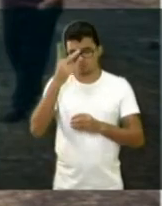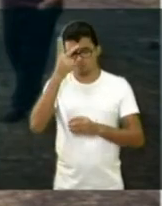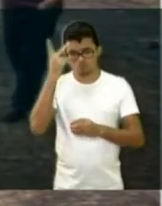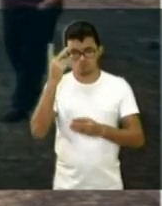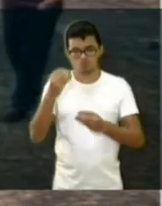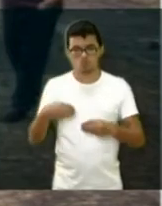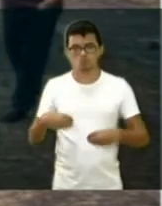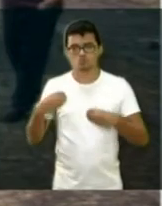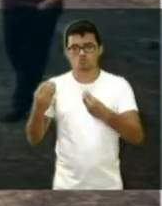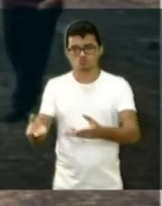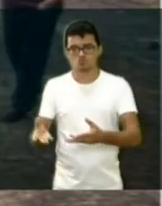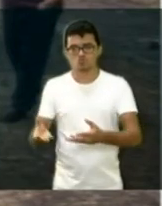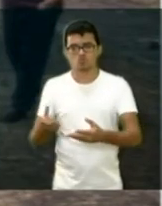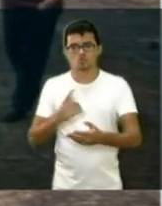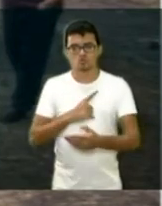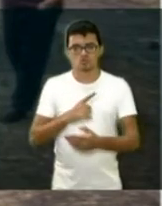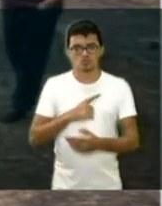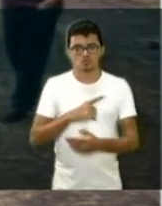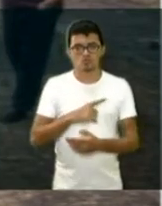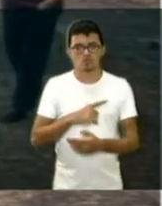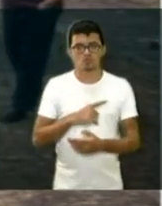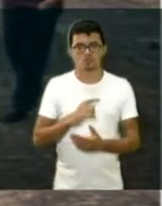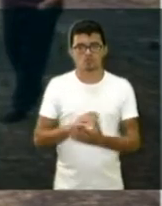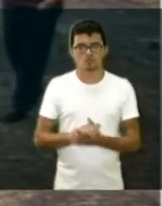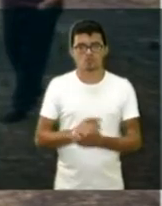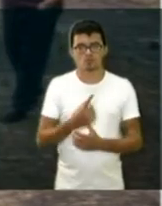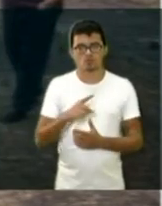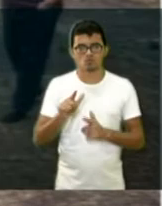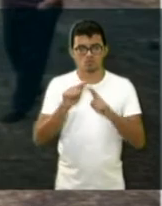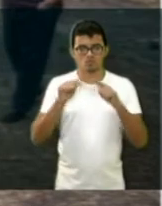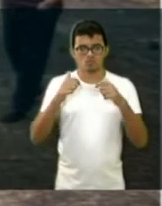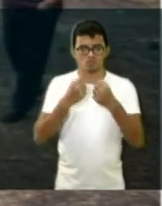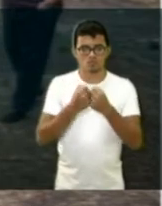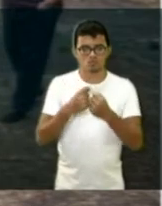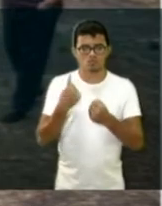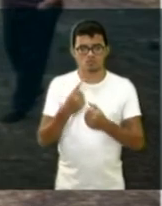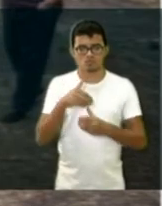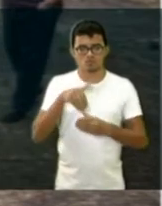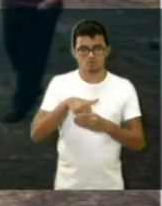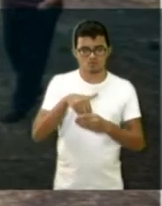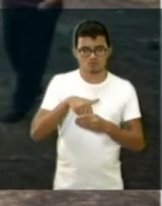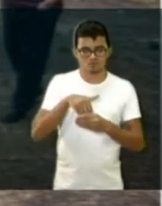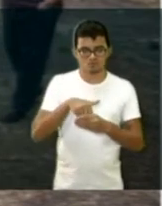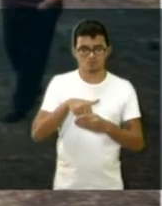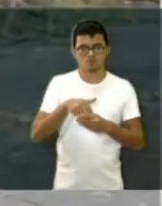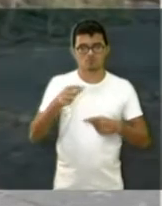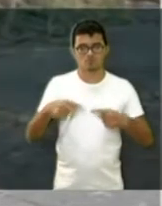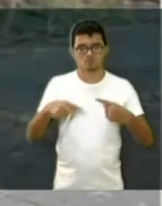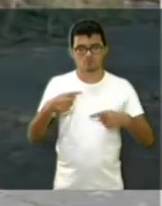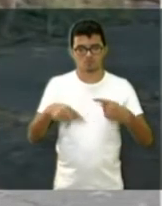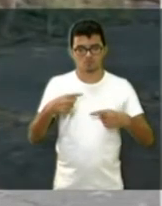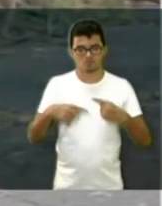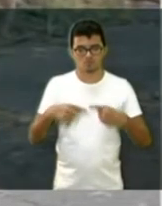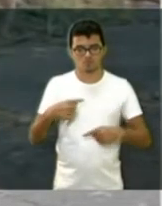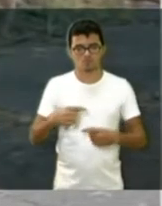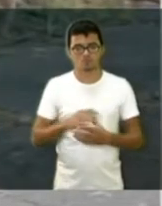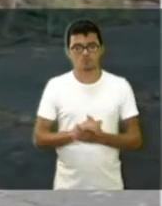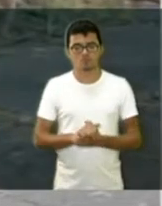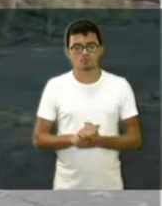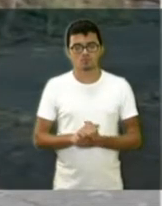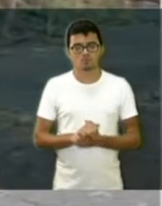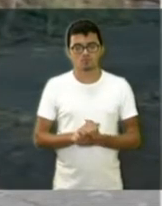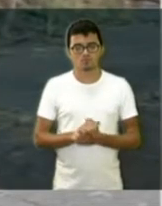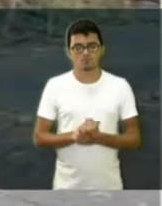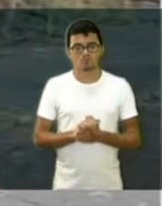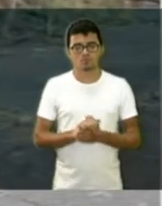creche, não, porque na última legislatura nós votamos, discutimos, por isso que eu citei seu nome. Mas lá tem